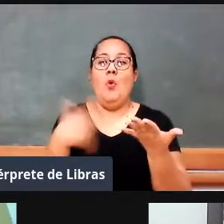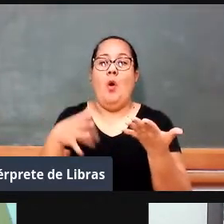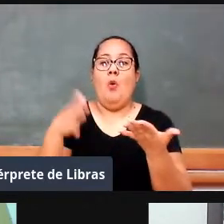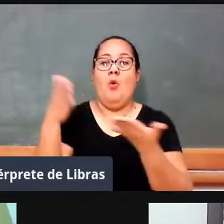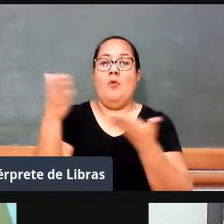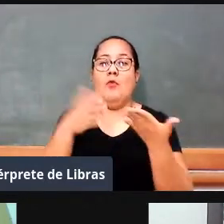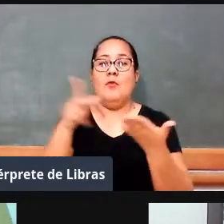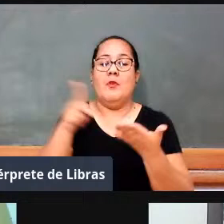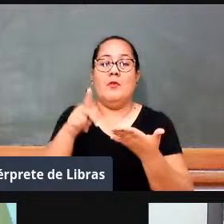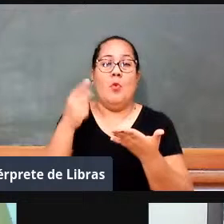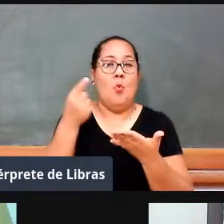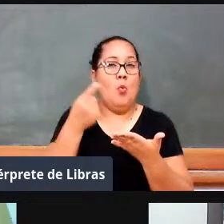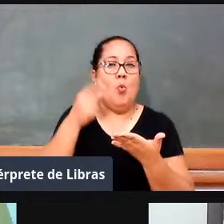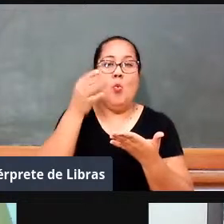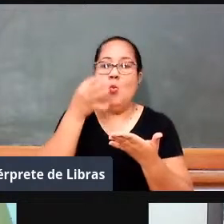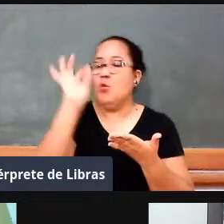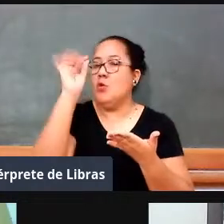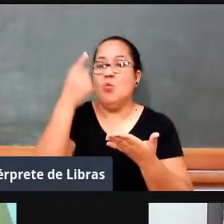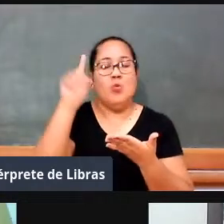Wagner, a você.